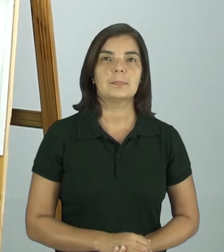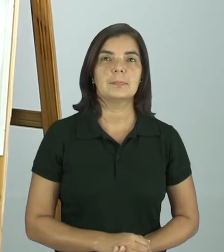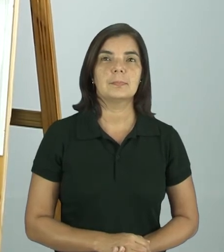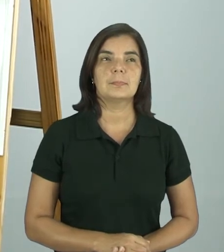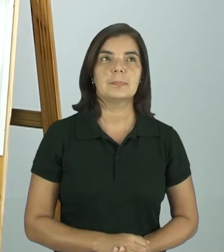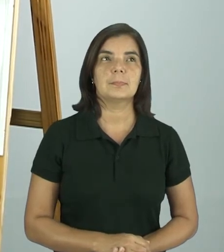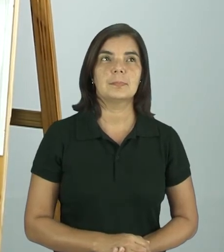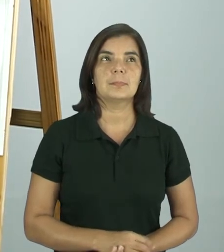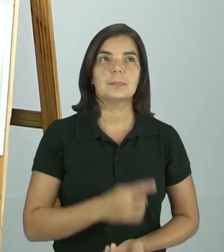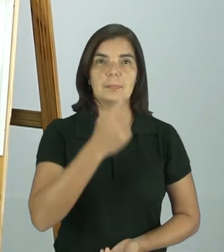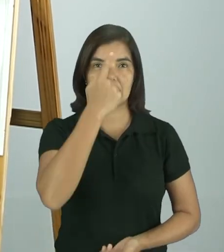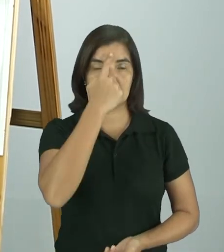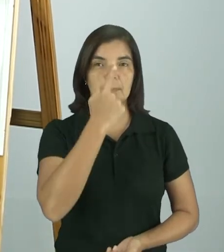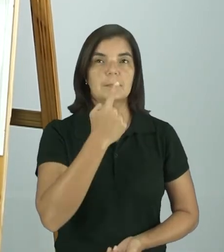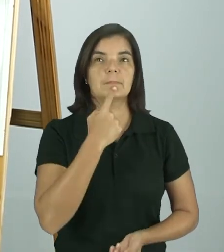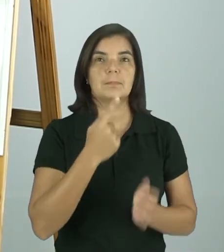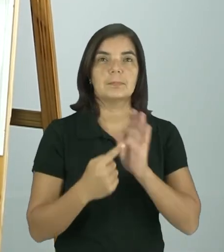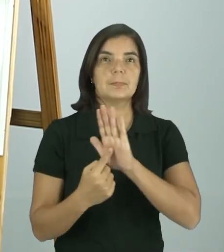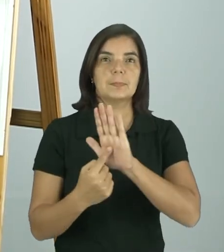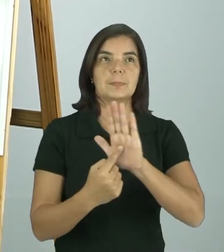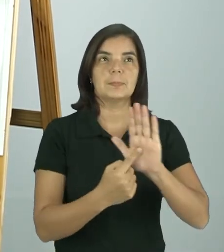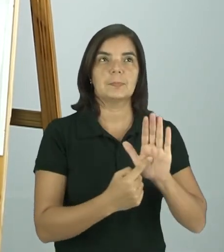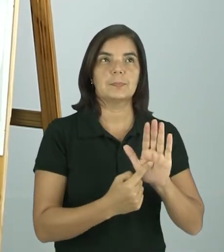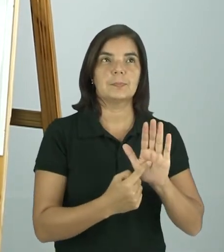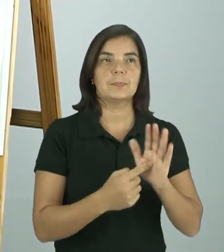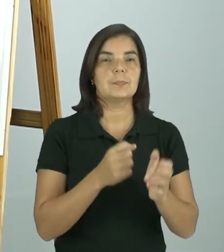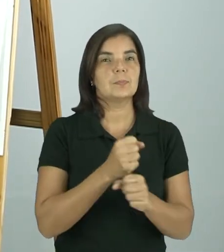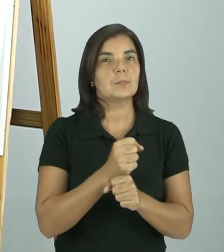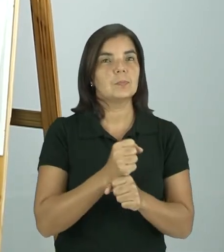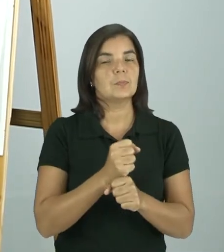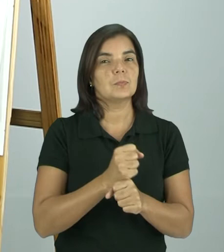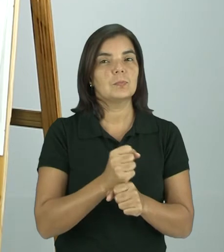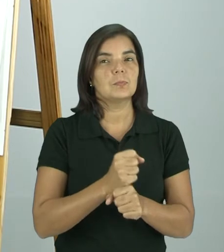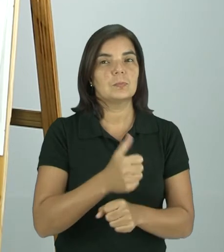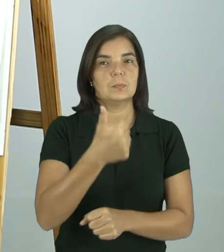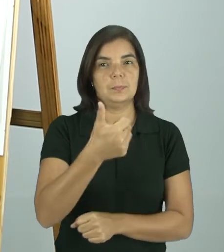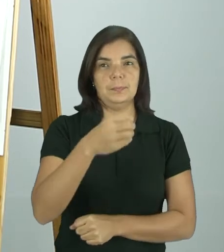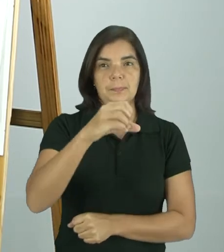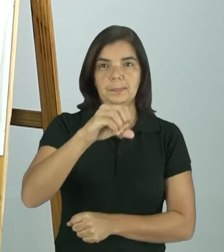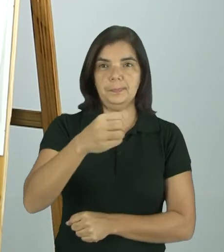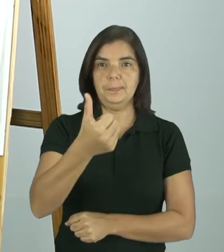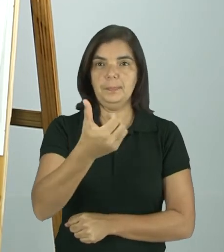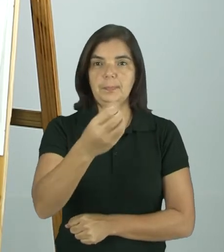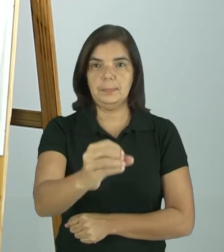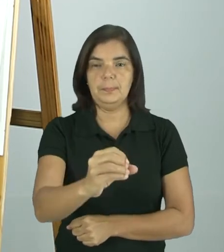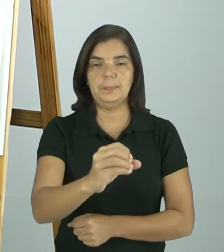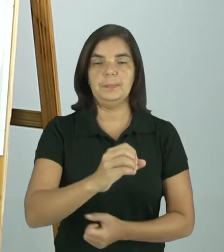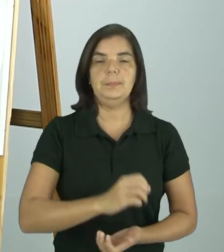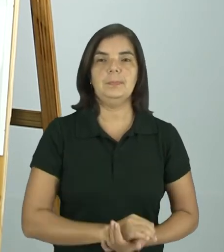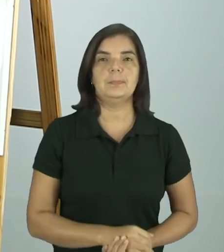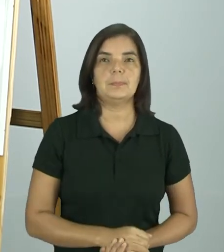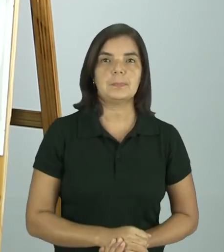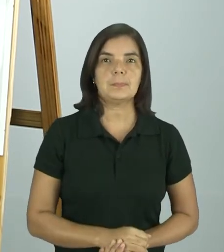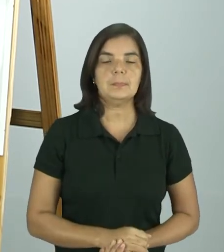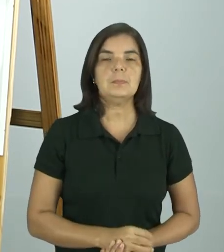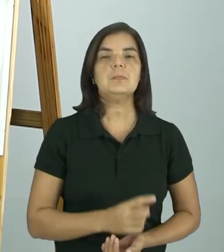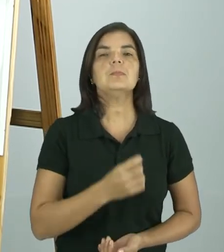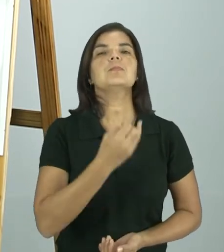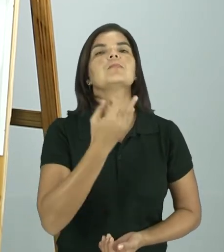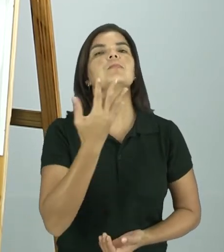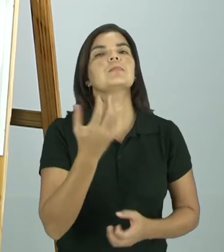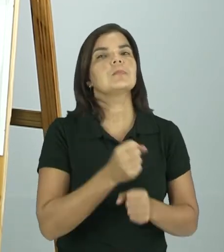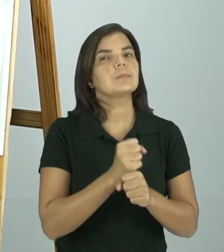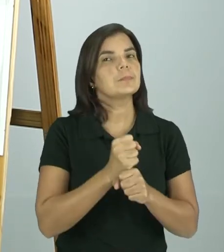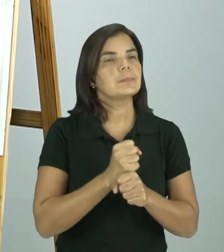Esta outra imagem que eu acabei de colocar, ela é da década de 1960. Quantos anos